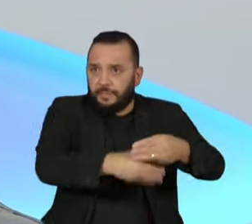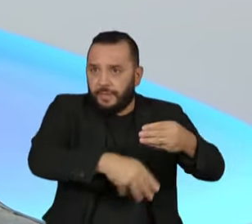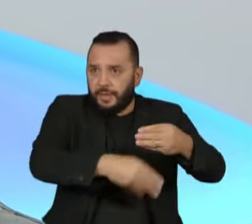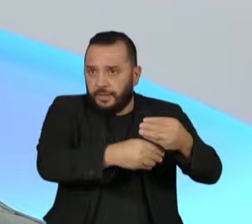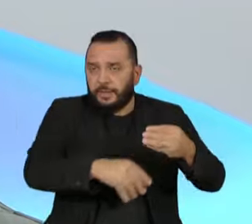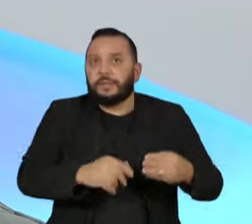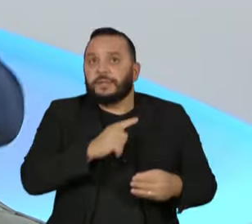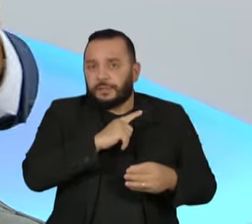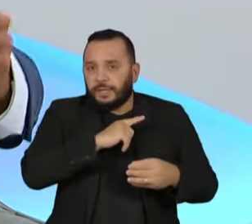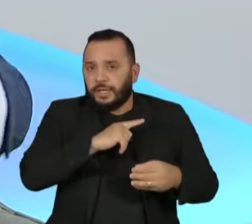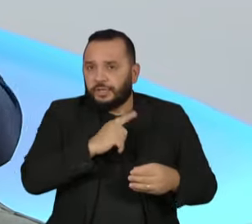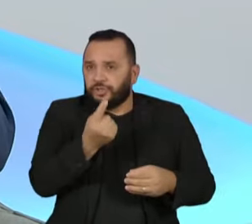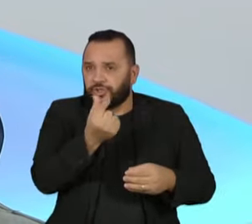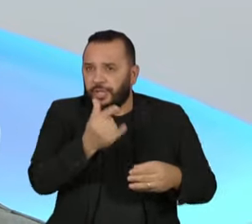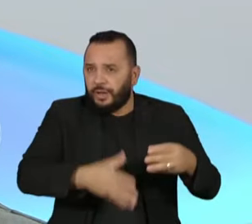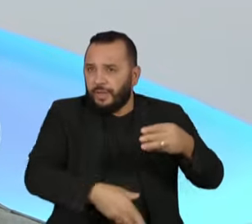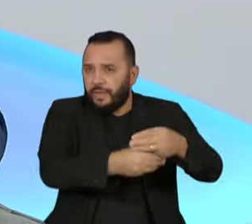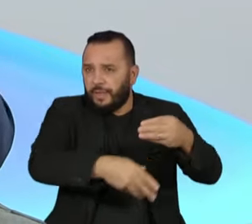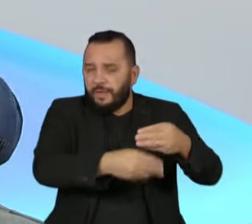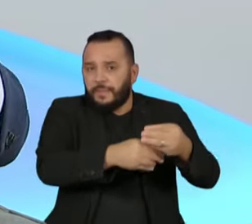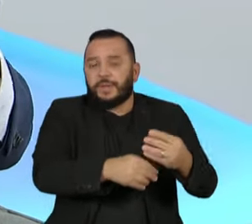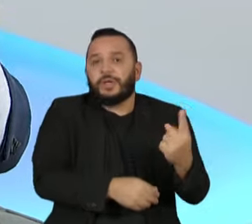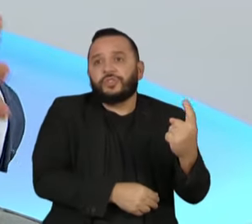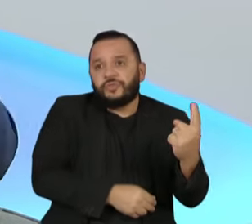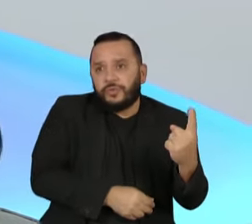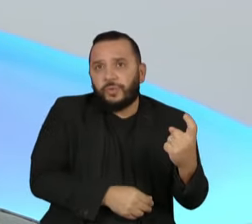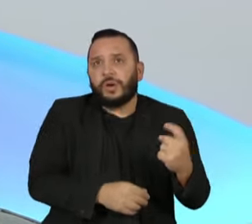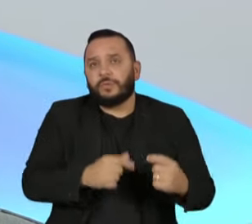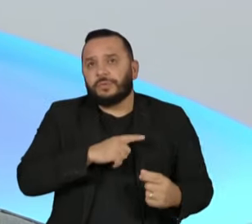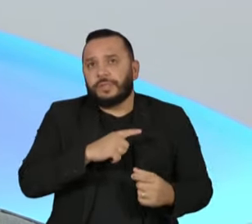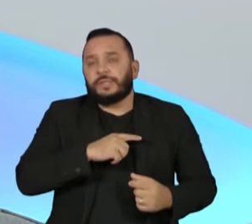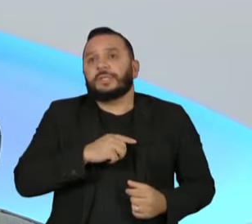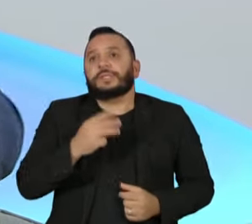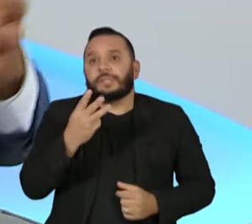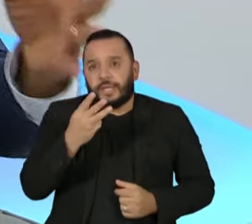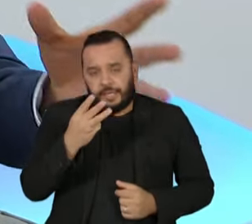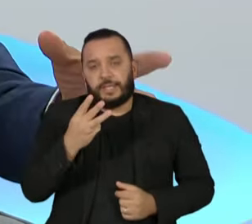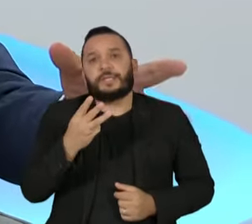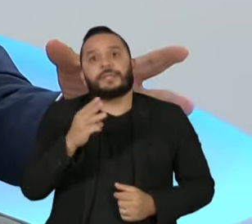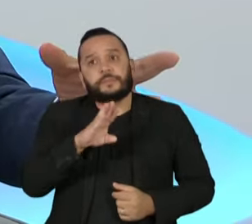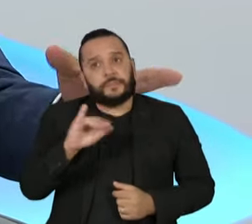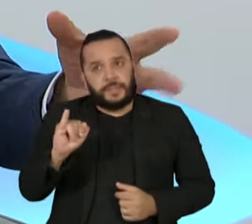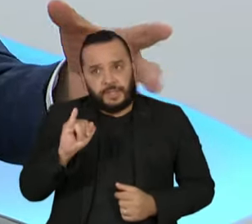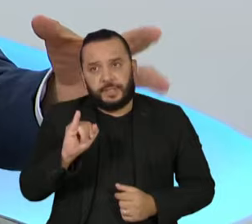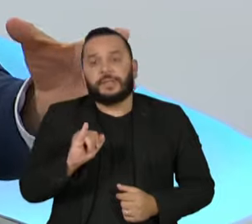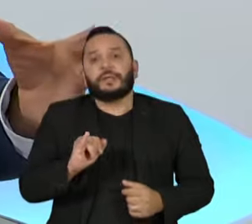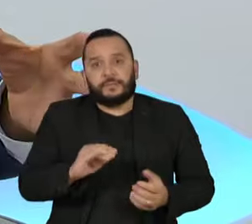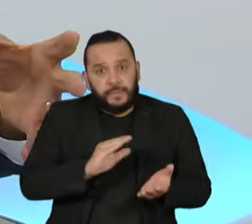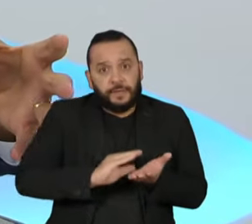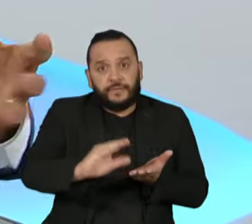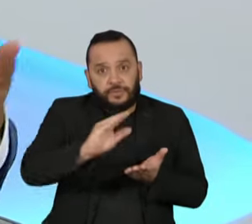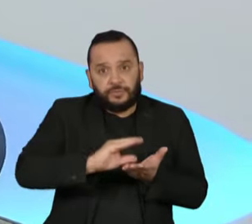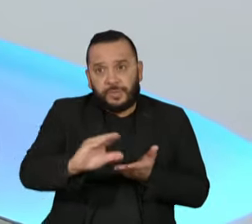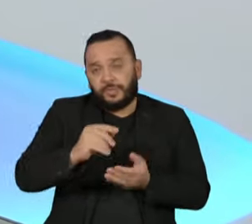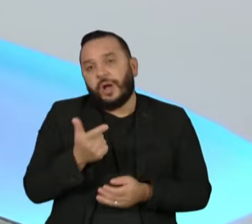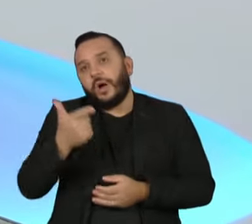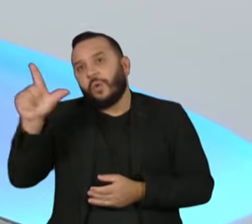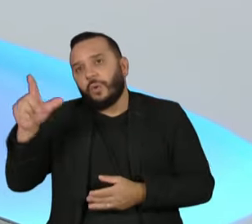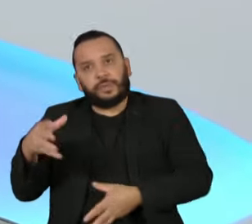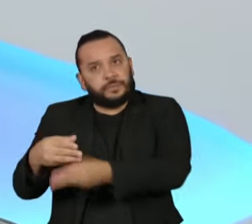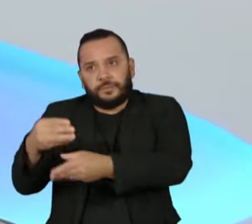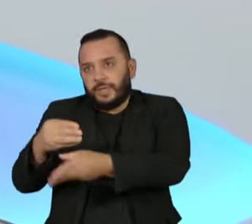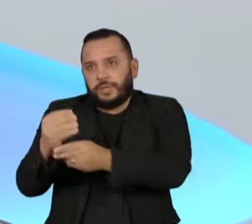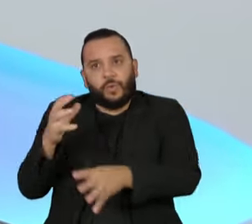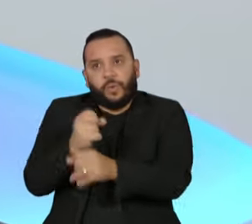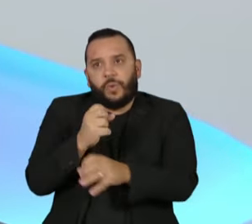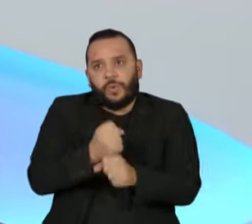as emendas individuais. Tem lá uma parte, cerca de 3 bilhões para investimentos. Das outras emendas, eu não fiz as contas ainda. Então,